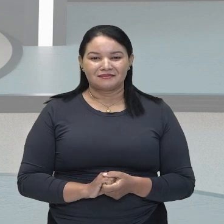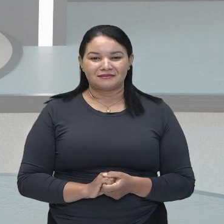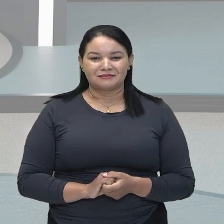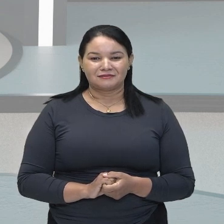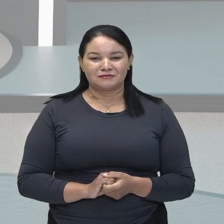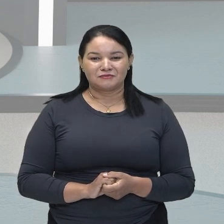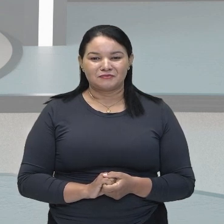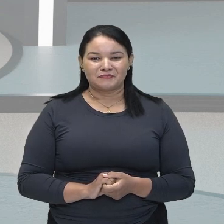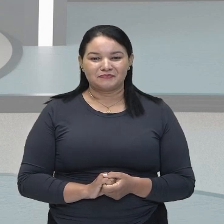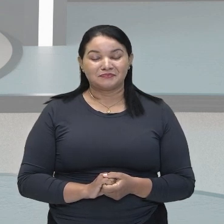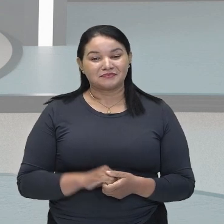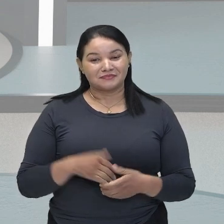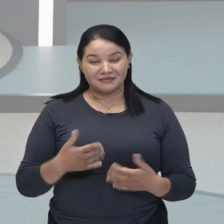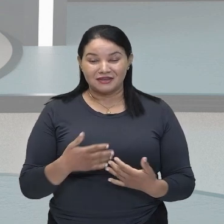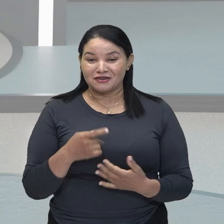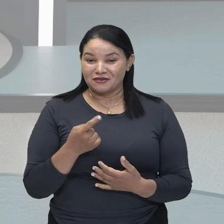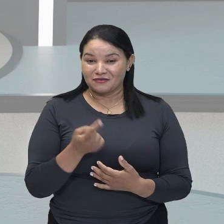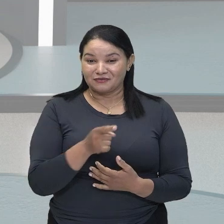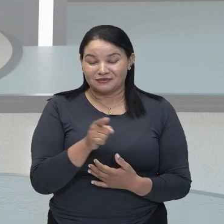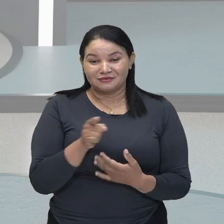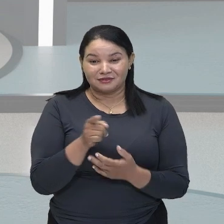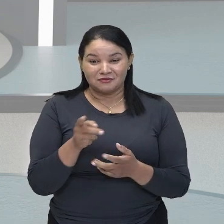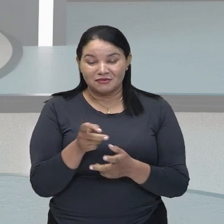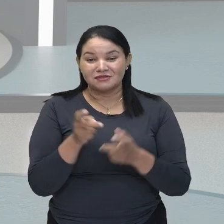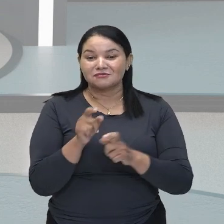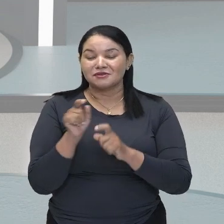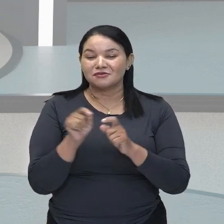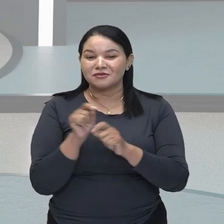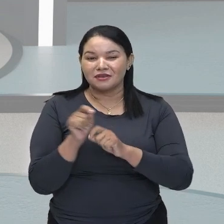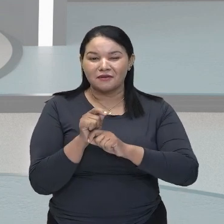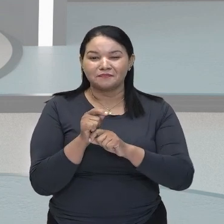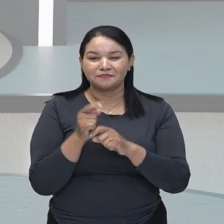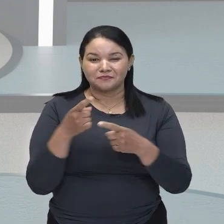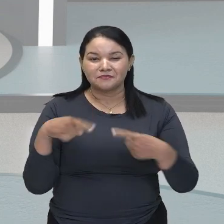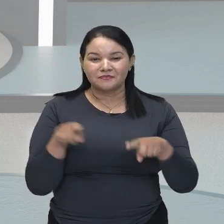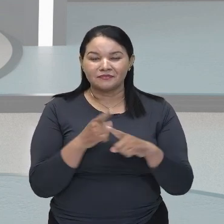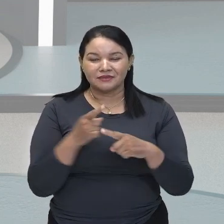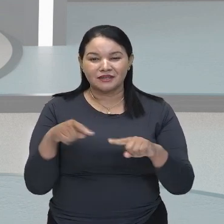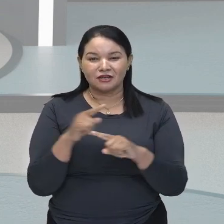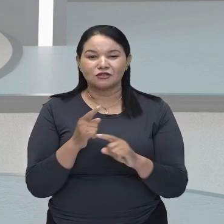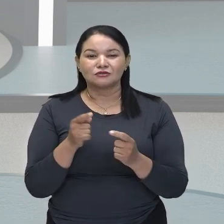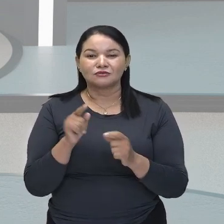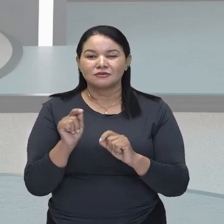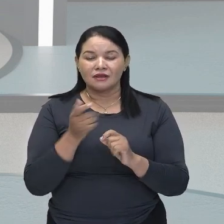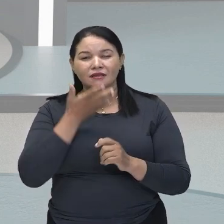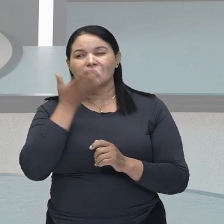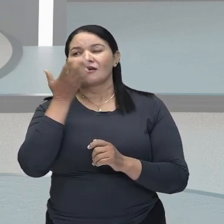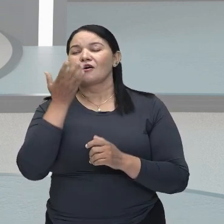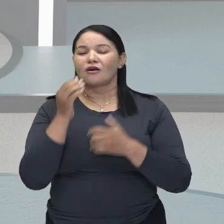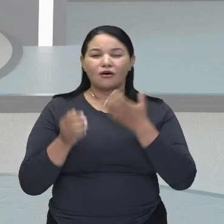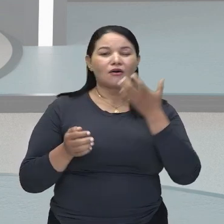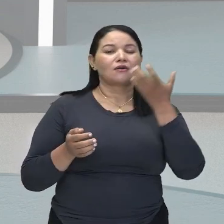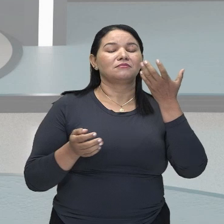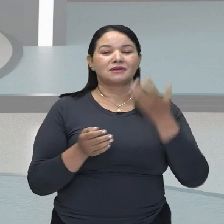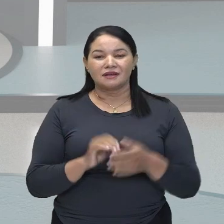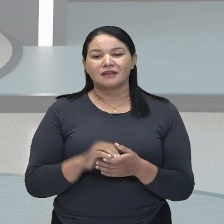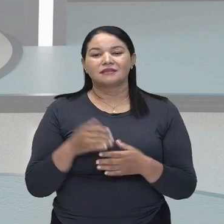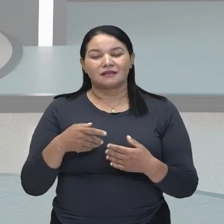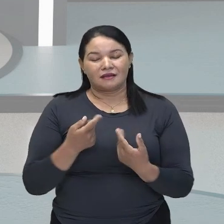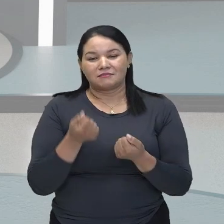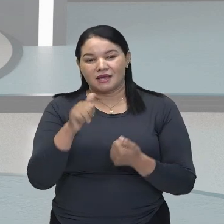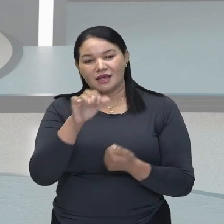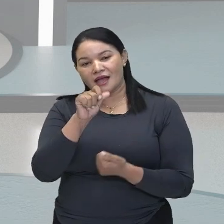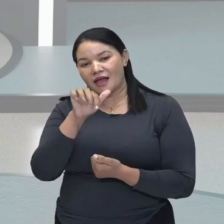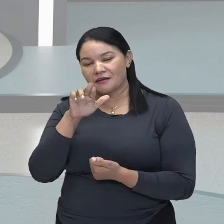Então, vocês tiveram a oportunidade de ouvir um pouco a música que é cantada na ópera Carmen.